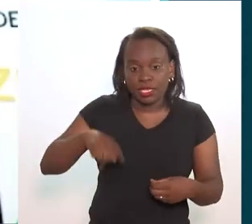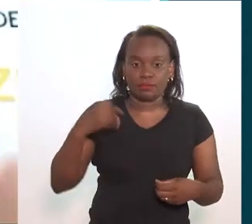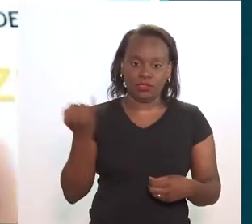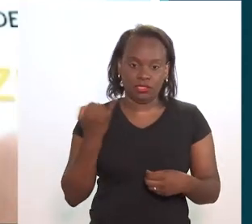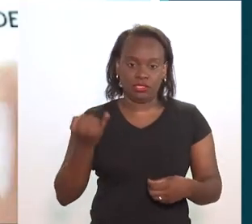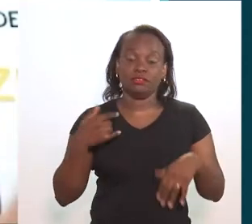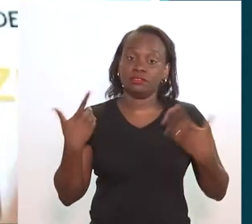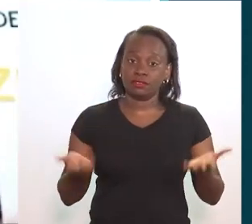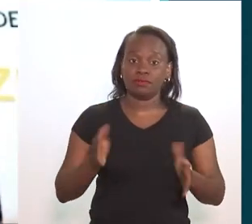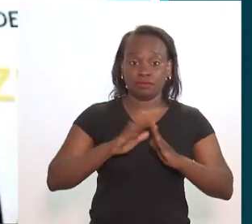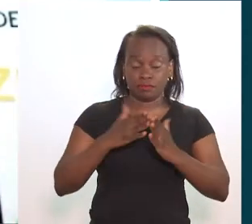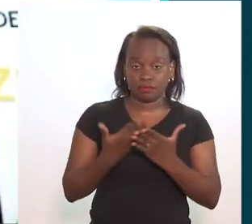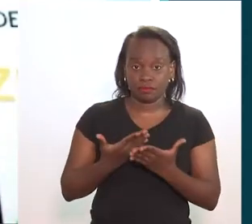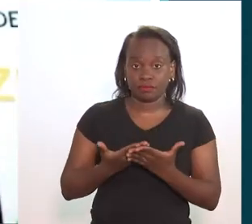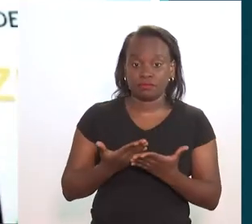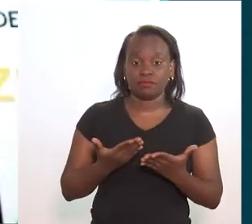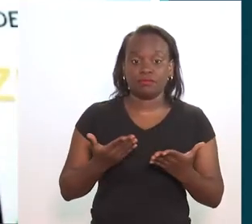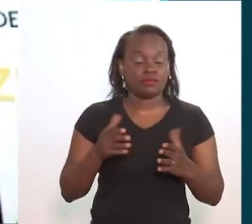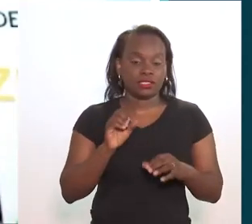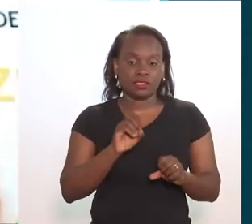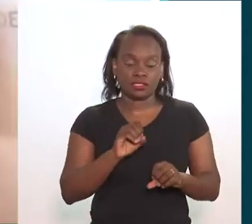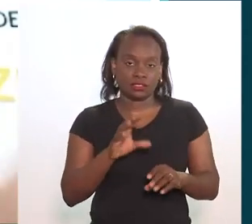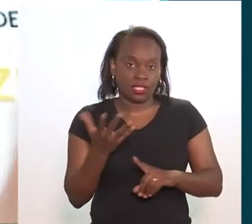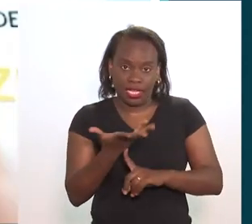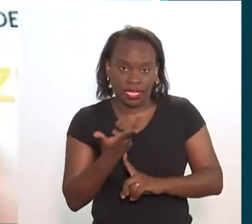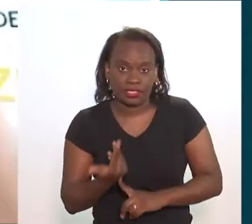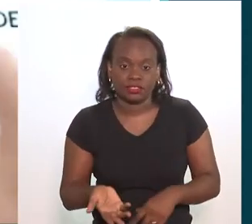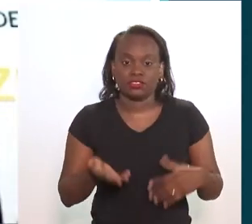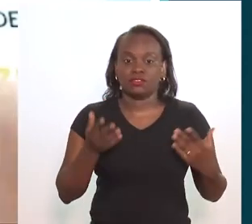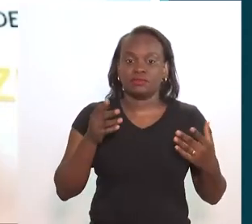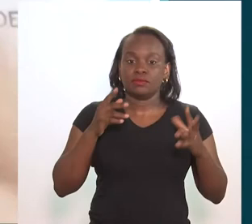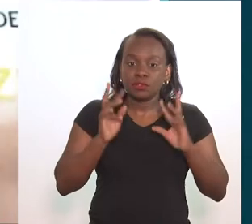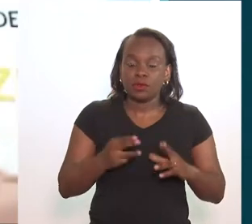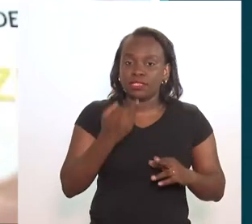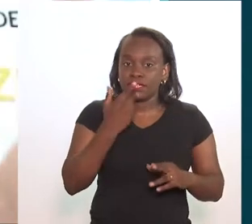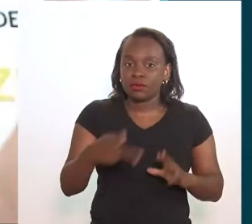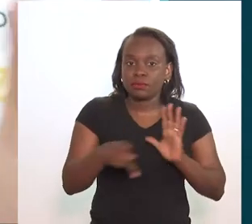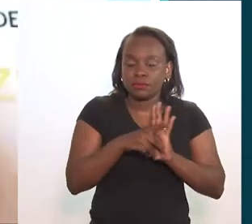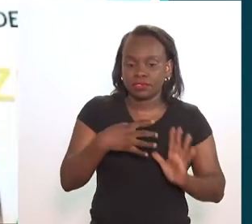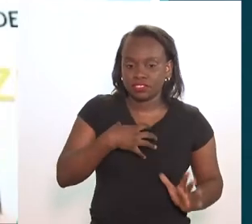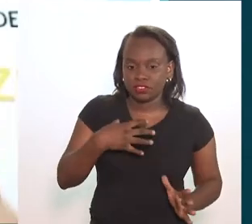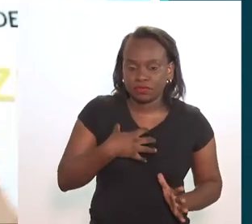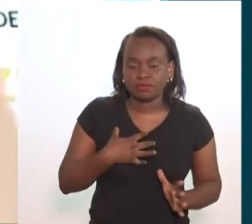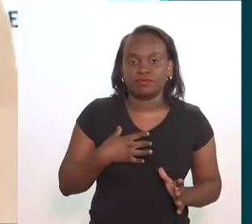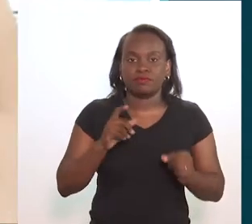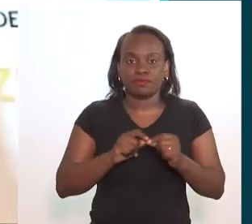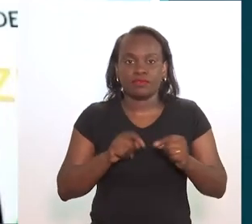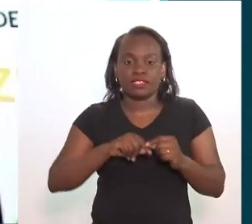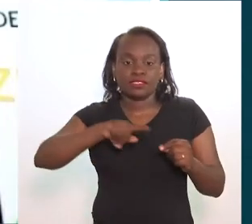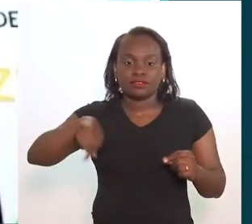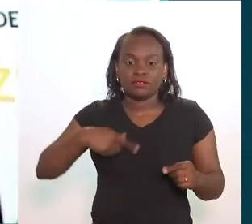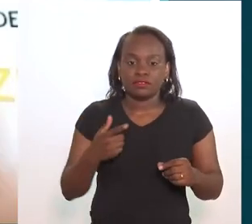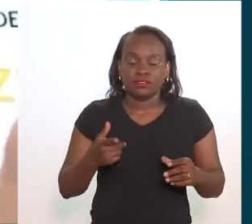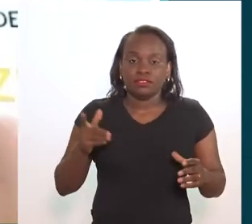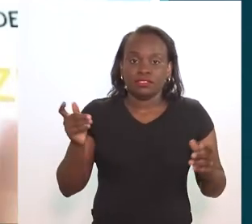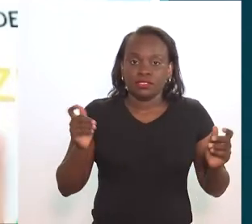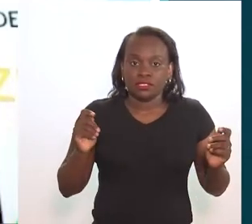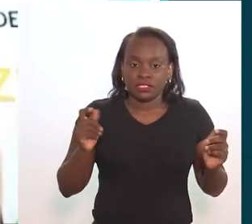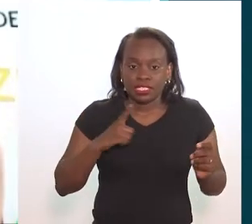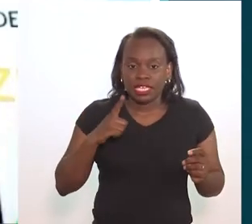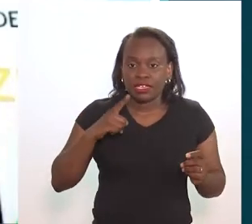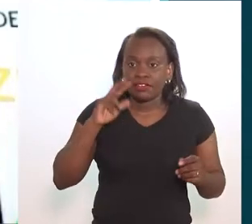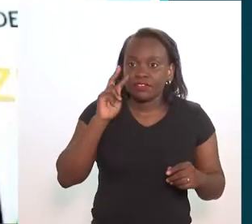essa oportunidade de estar perto das pessoas é fundamental. Então, a arte como um idioma dos